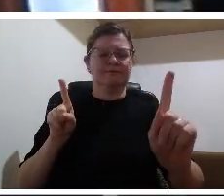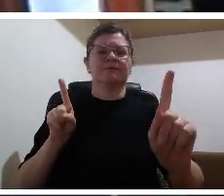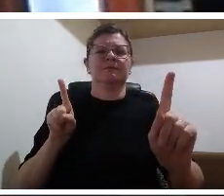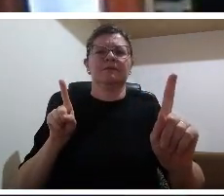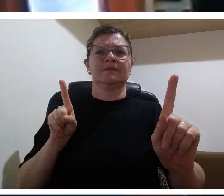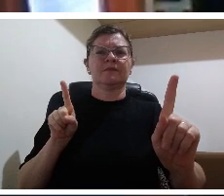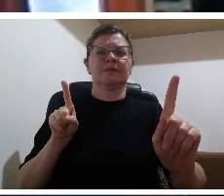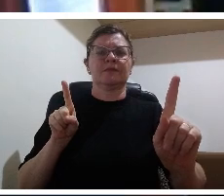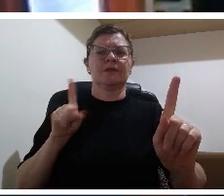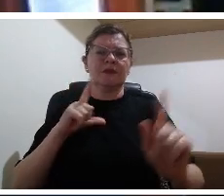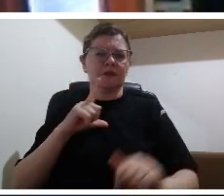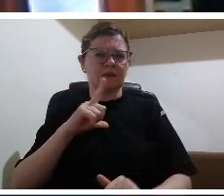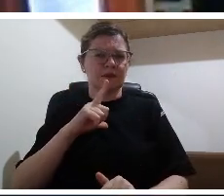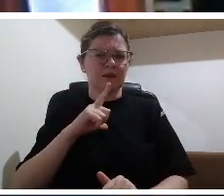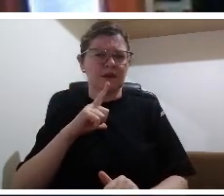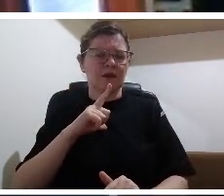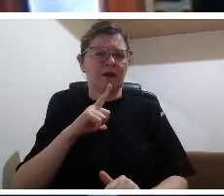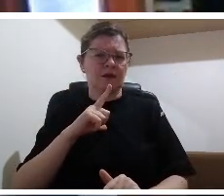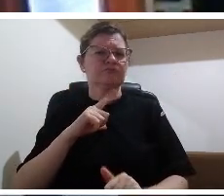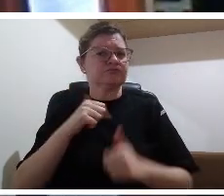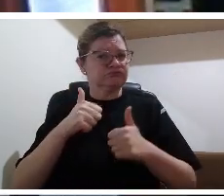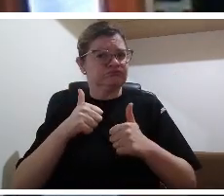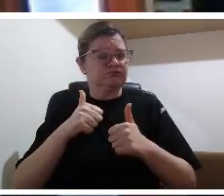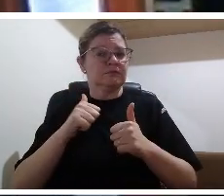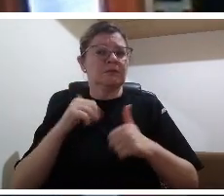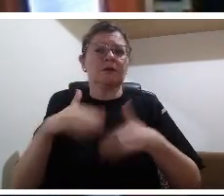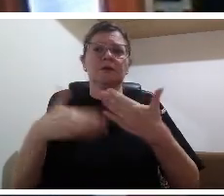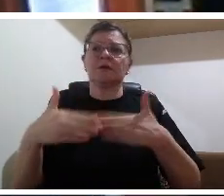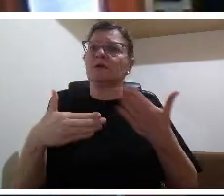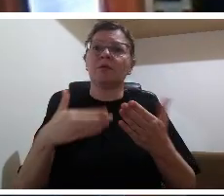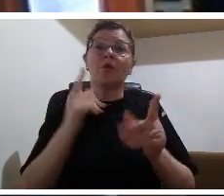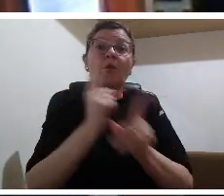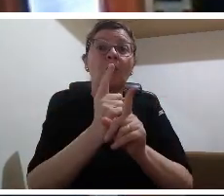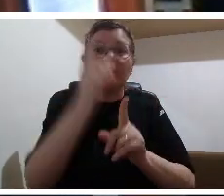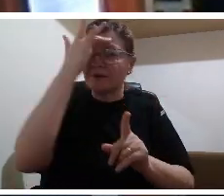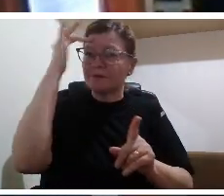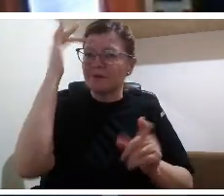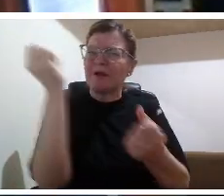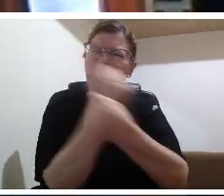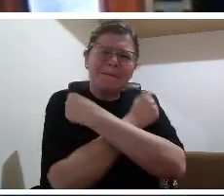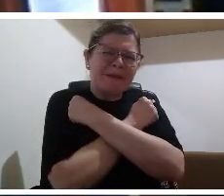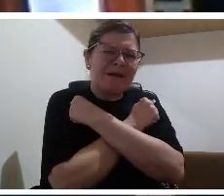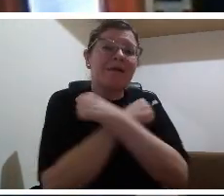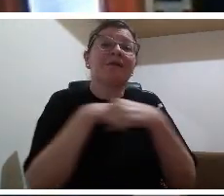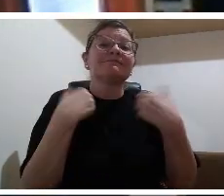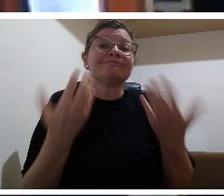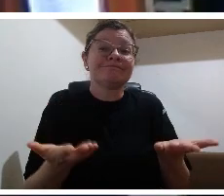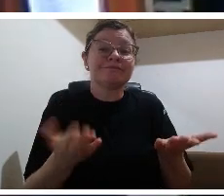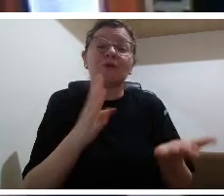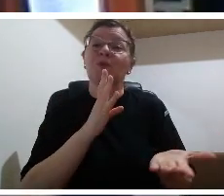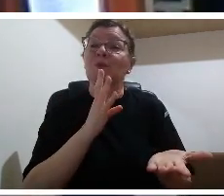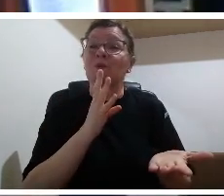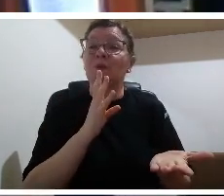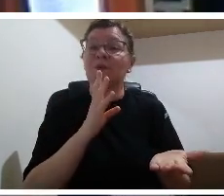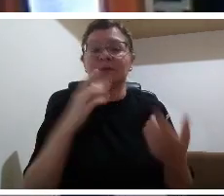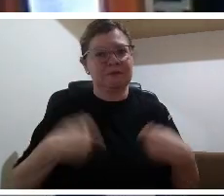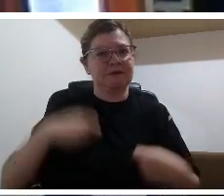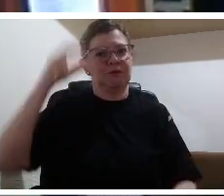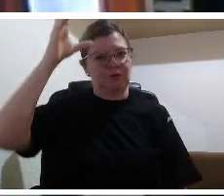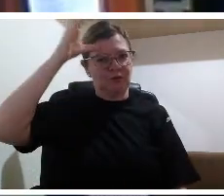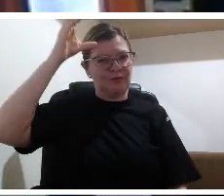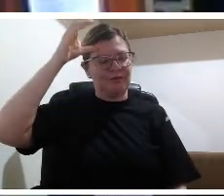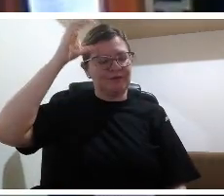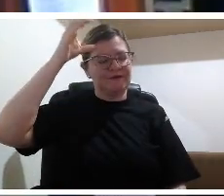isto é a consciência ela é um fator fundamental no processo de ensino aprendizagem na